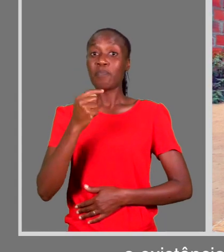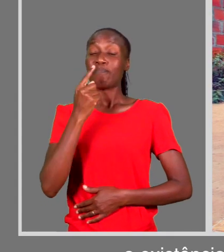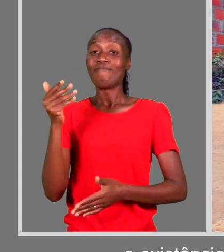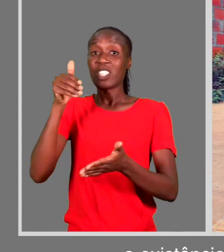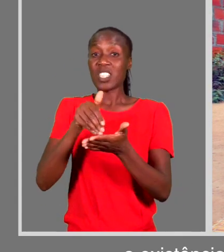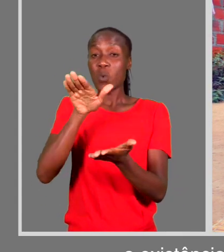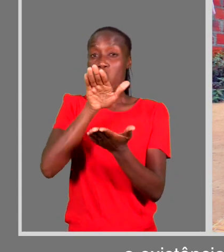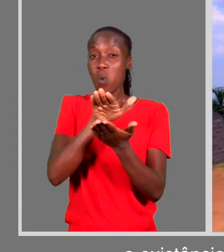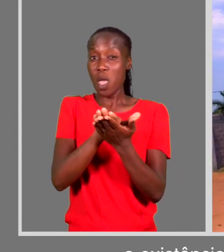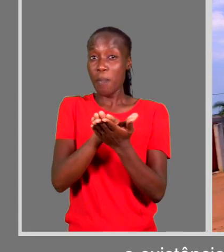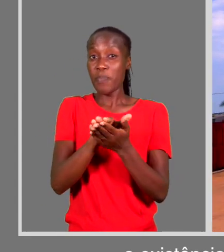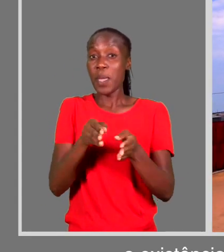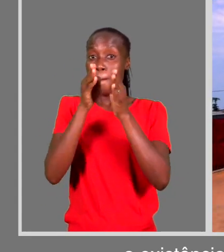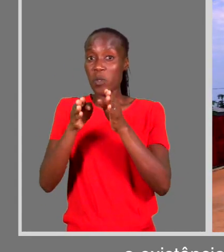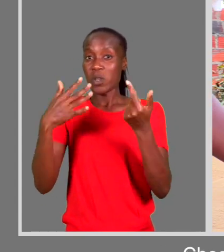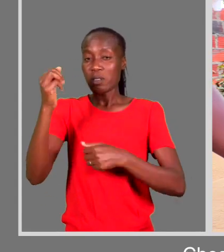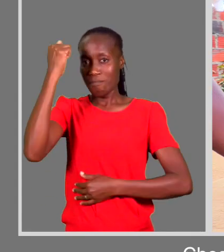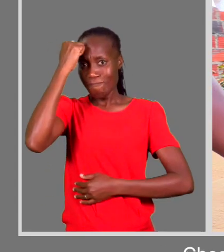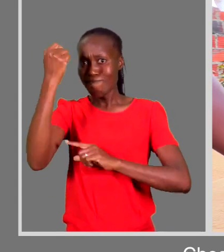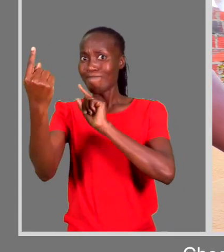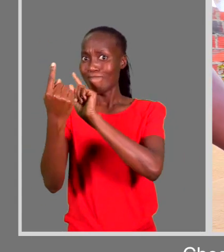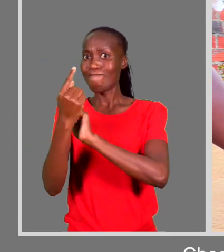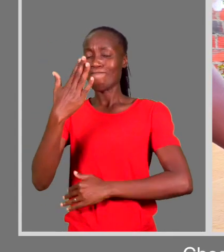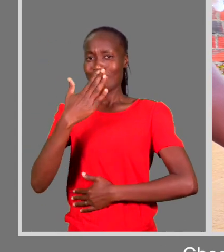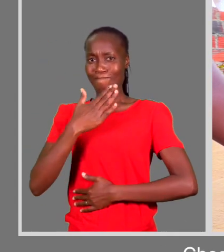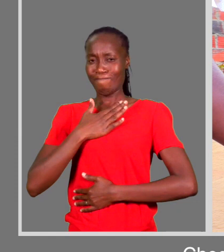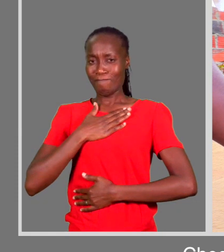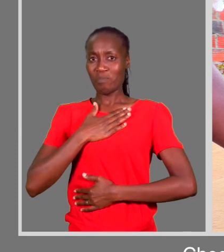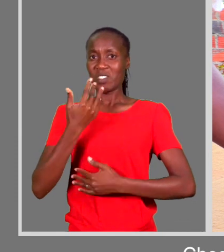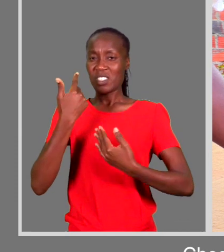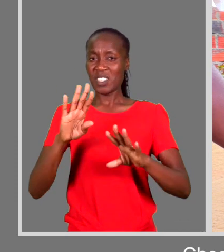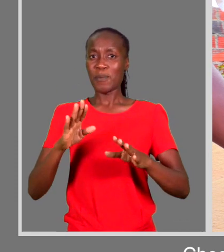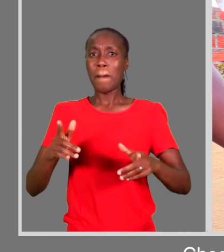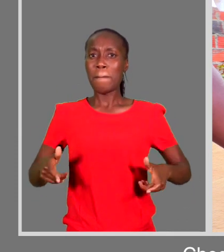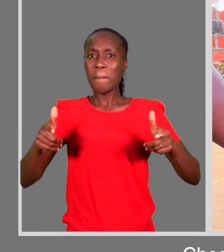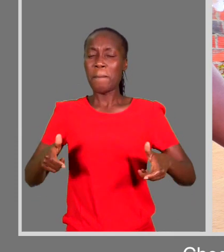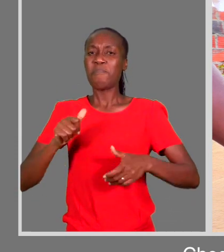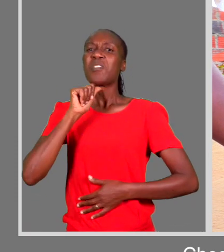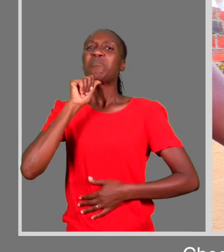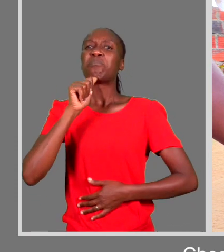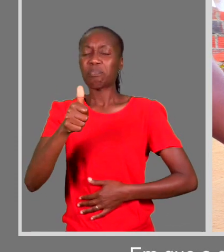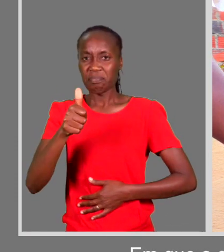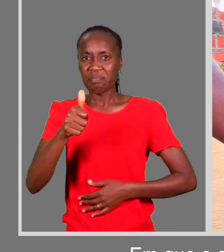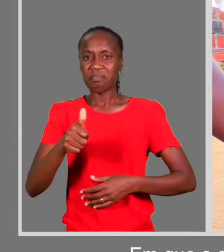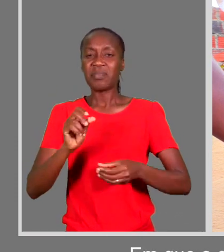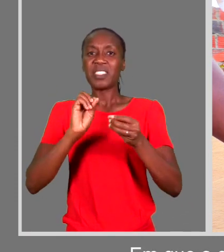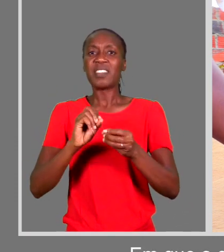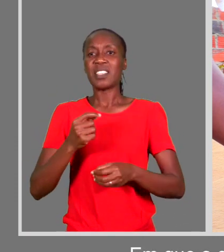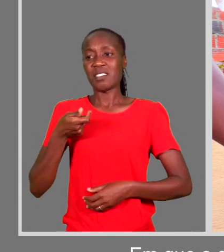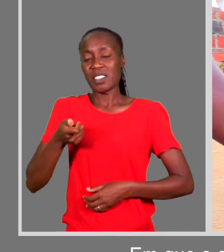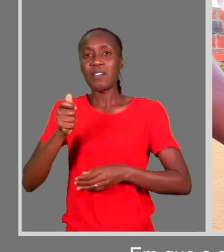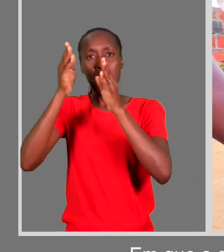cadeiras de rodas em Congolote. Cheguei lá indicada por alguém que me encontrou num dia em que a